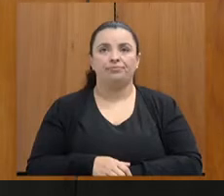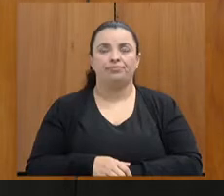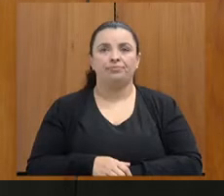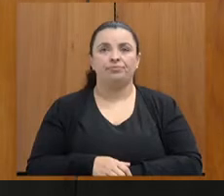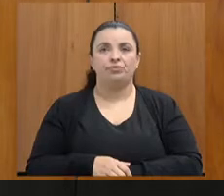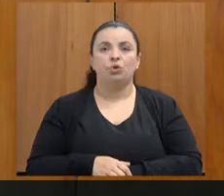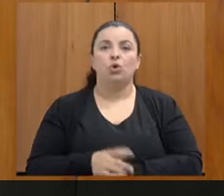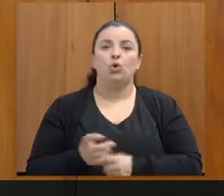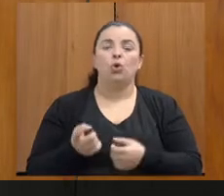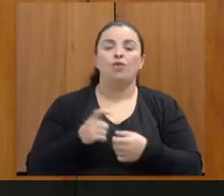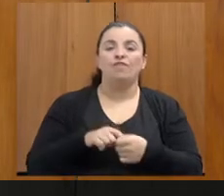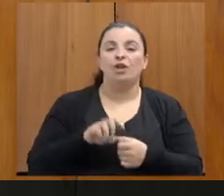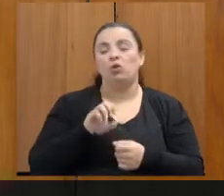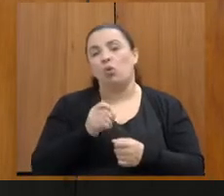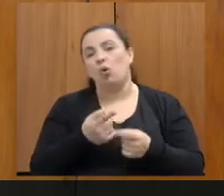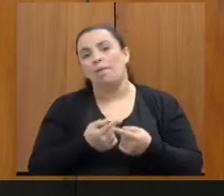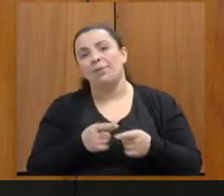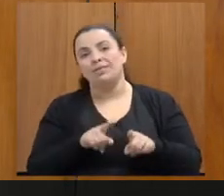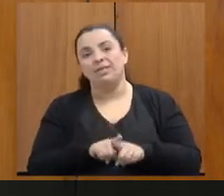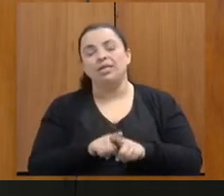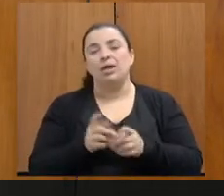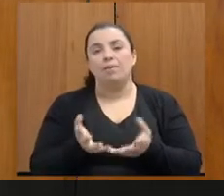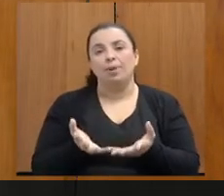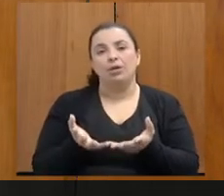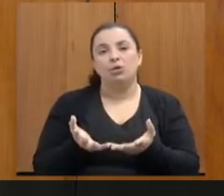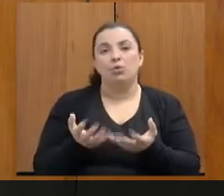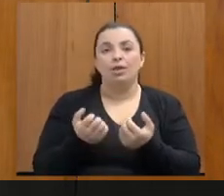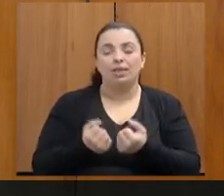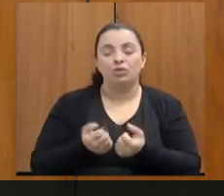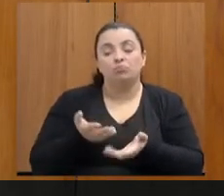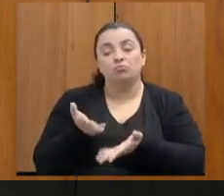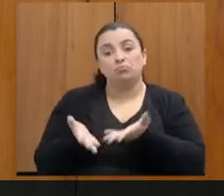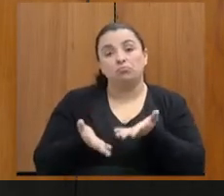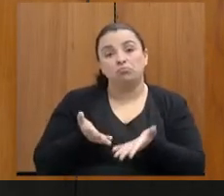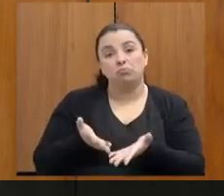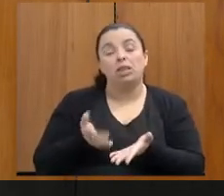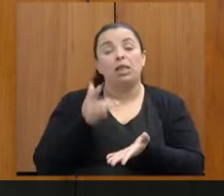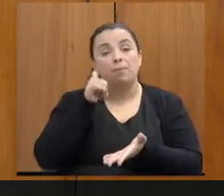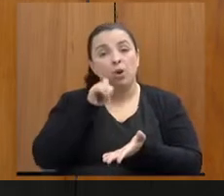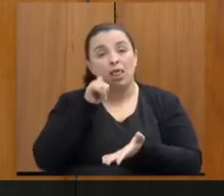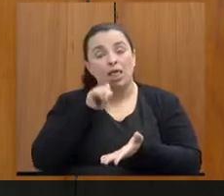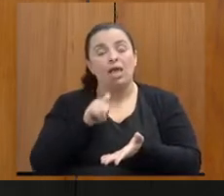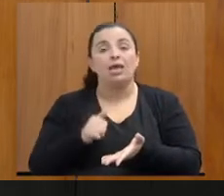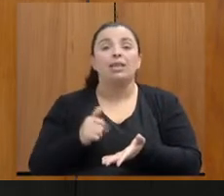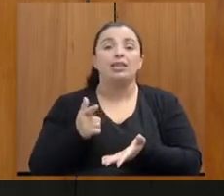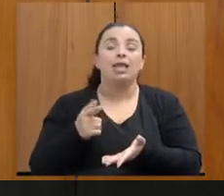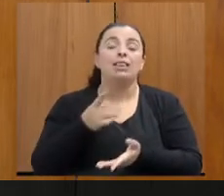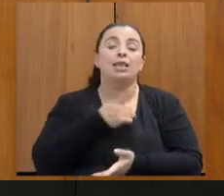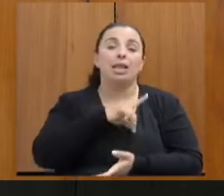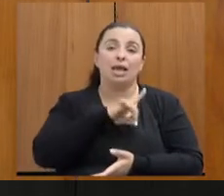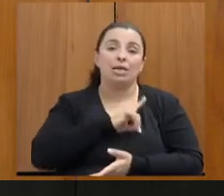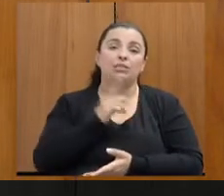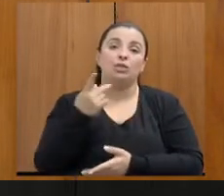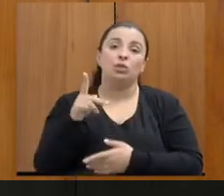Convênio ou parceria para o atendimento e acolhimento da mulher aí na delegacia?